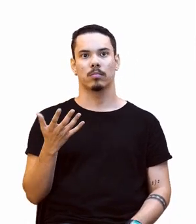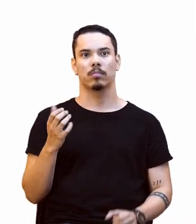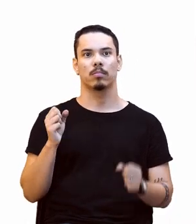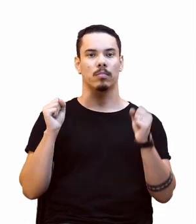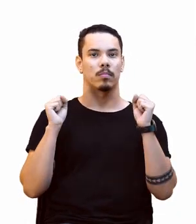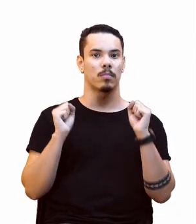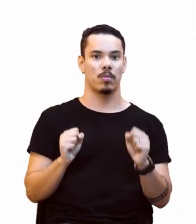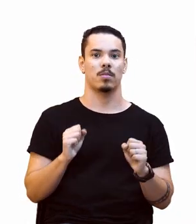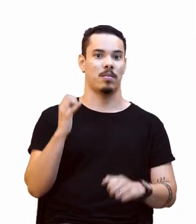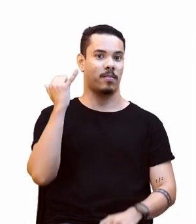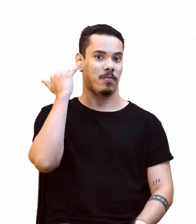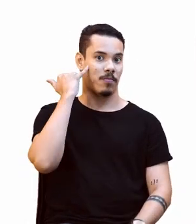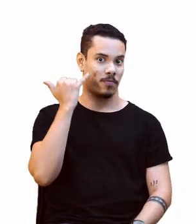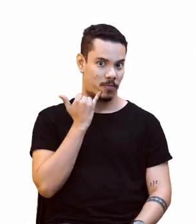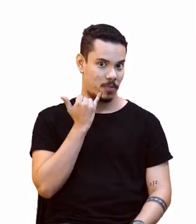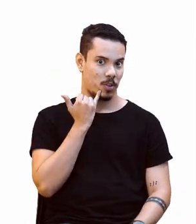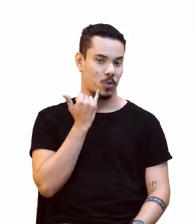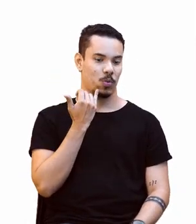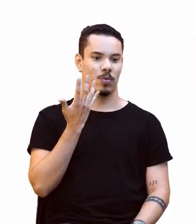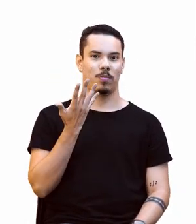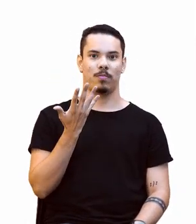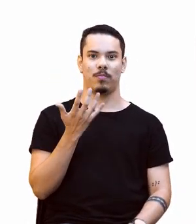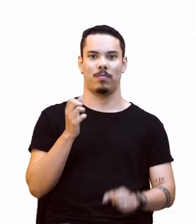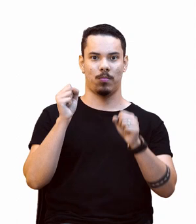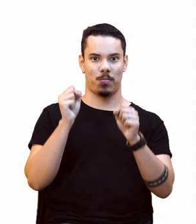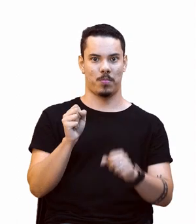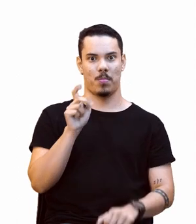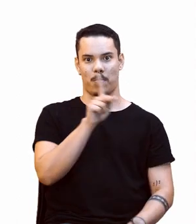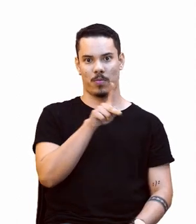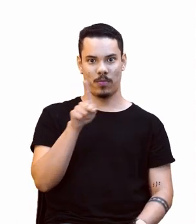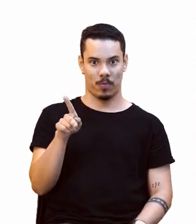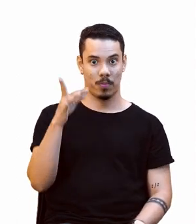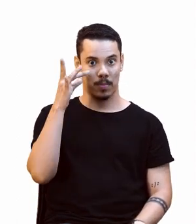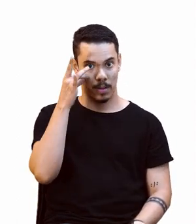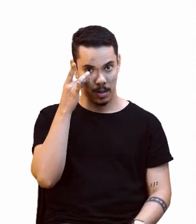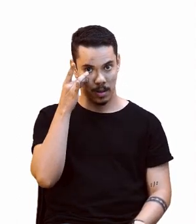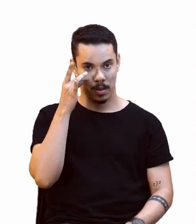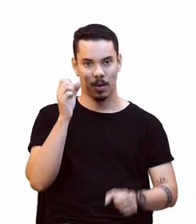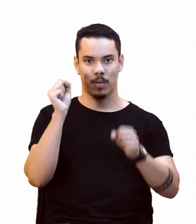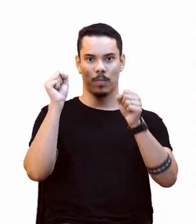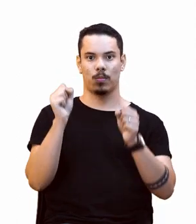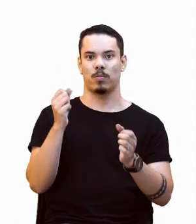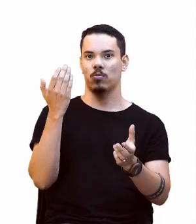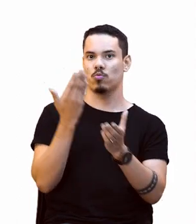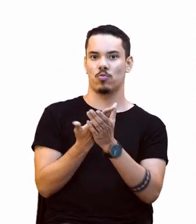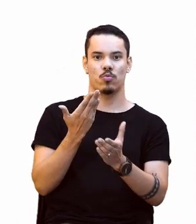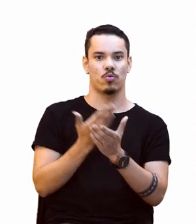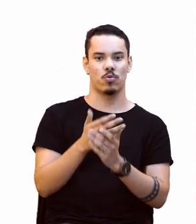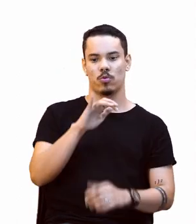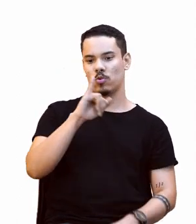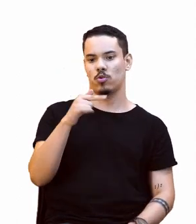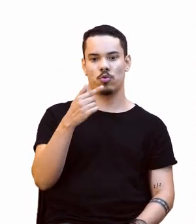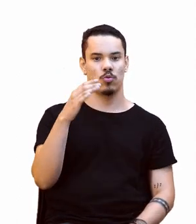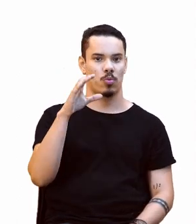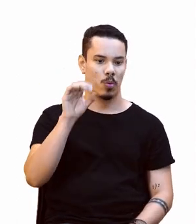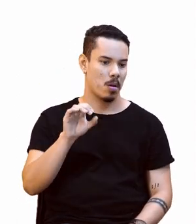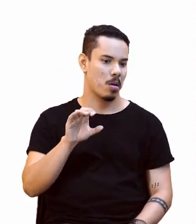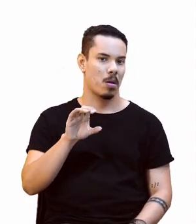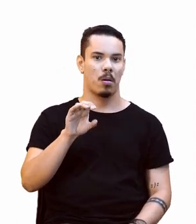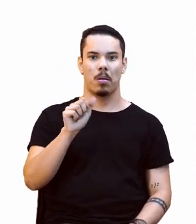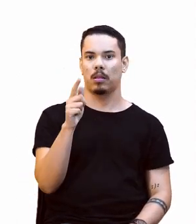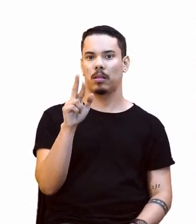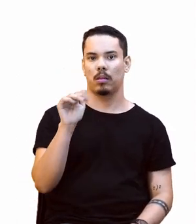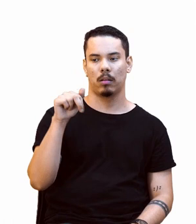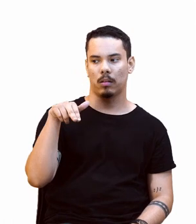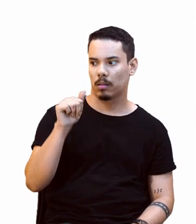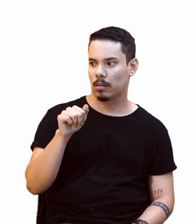Vitor, né? Pode ser um professor presencial aí, pode ser um estudante, João, Juca, Adriana, Maria,